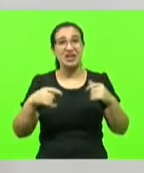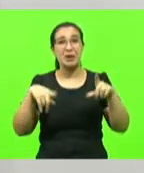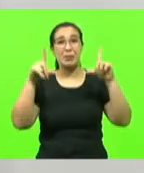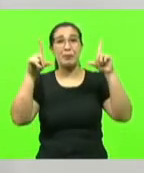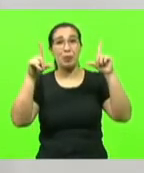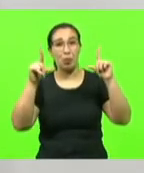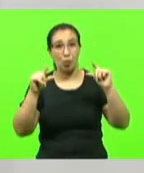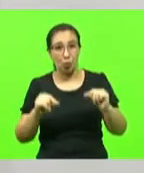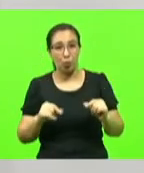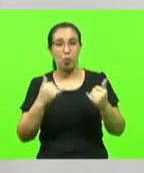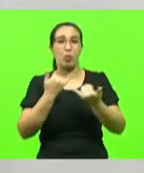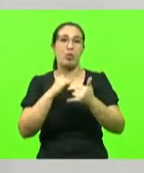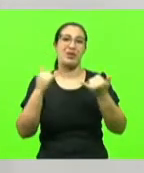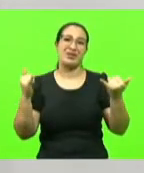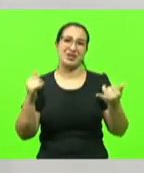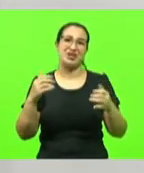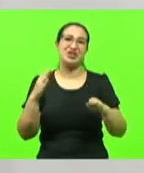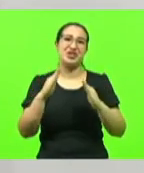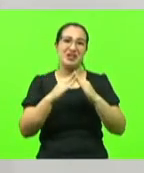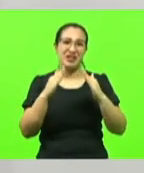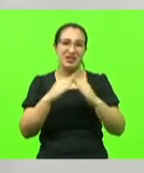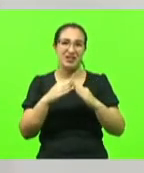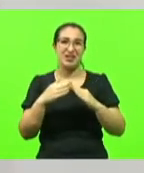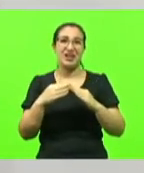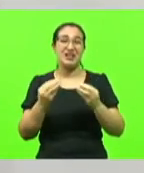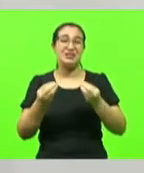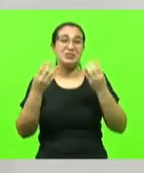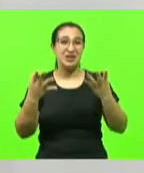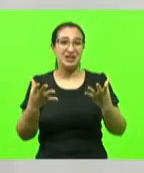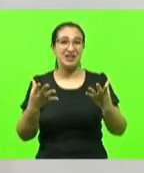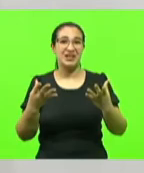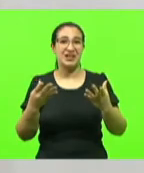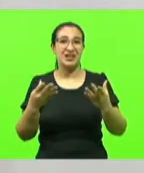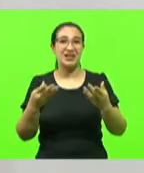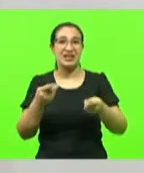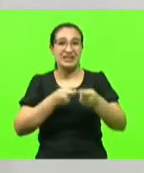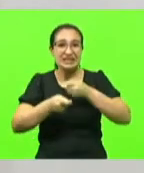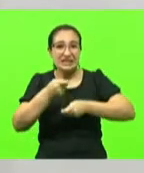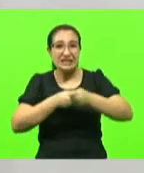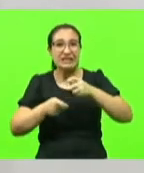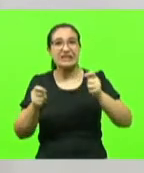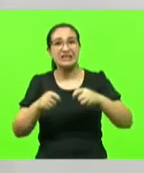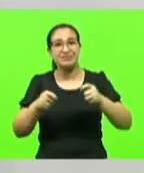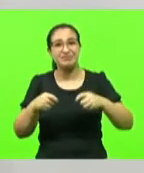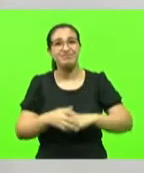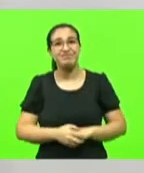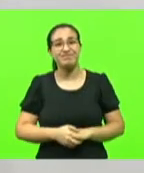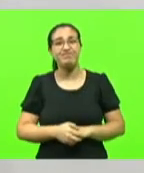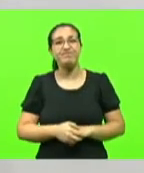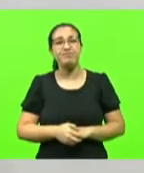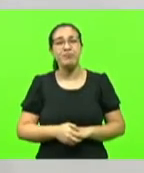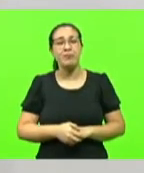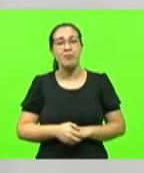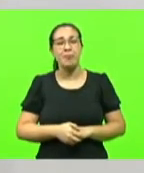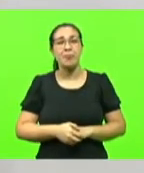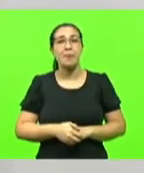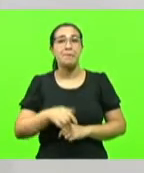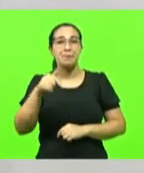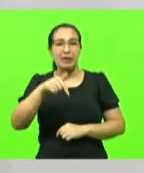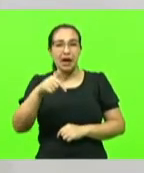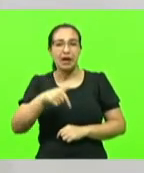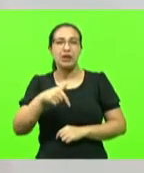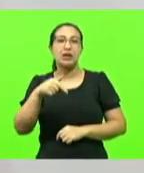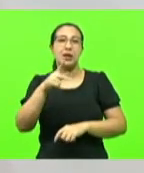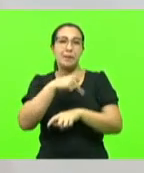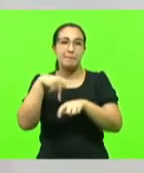para tentar salvar algum dinheiro no bolso. A tarifa de luz residencial no Brasil é a segunda mais cara